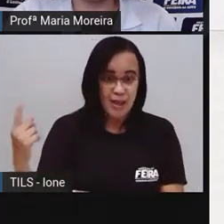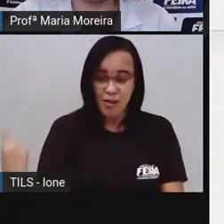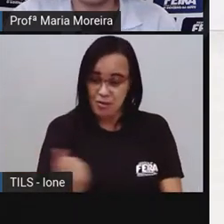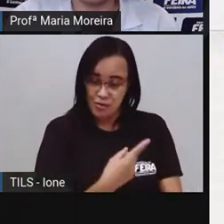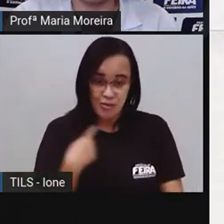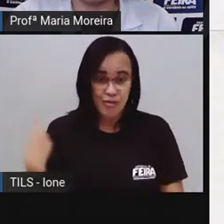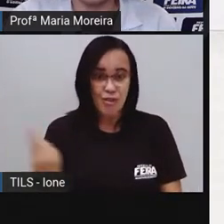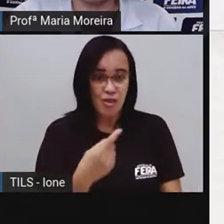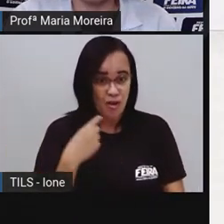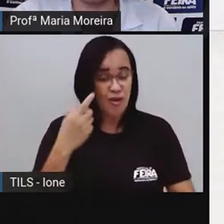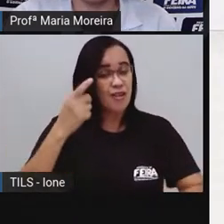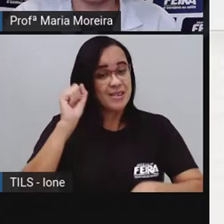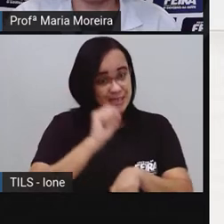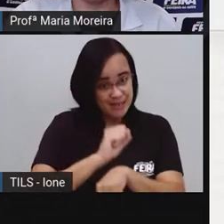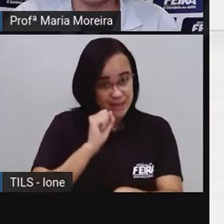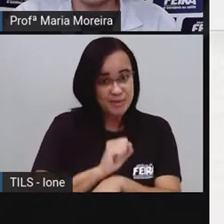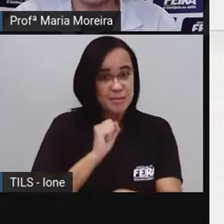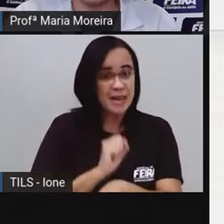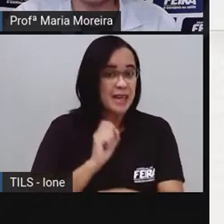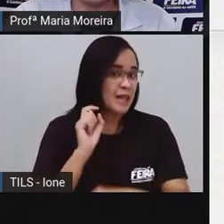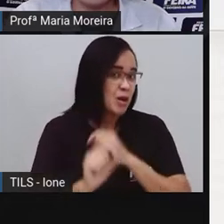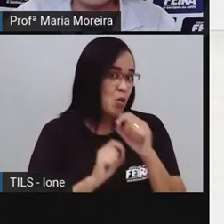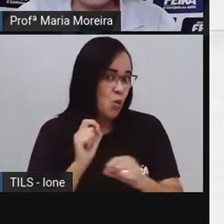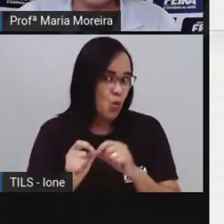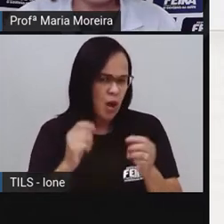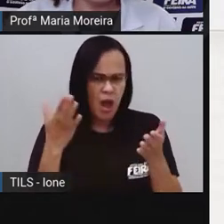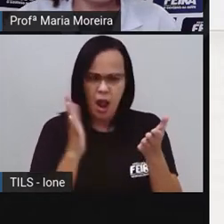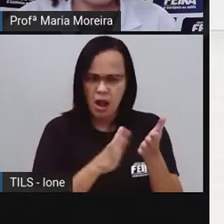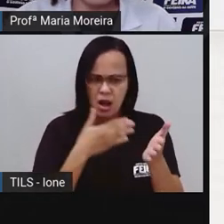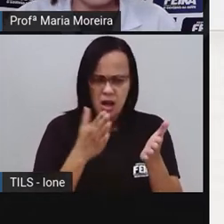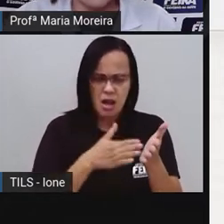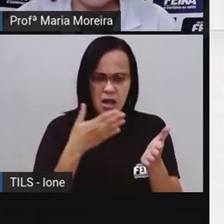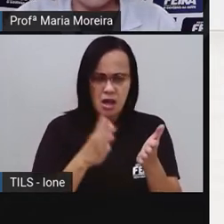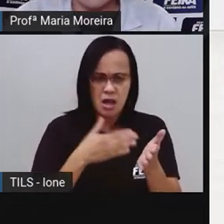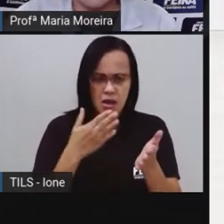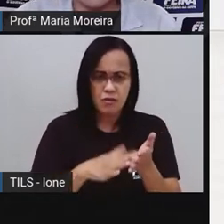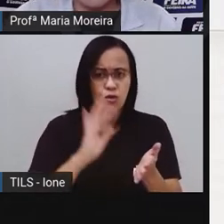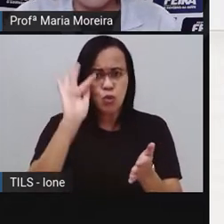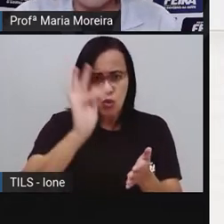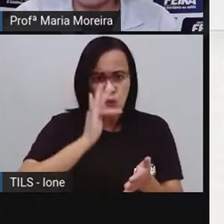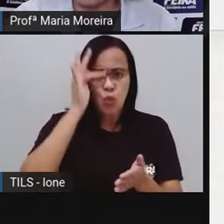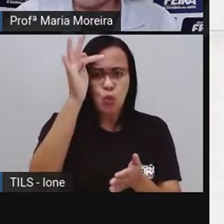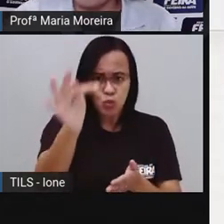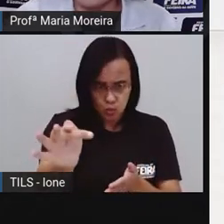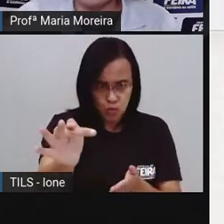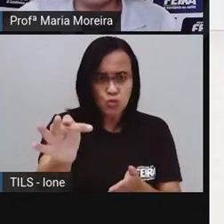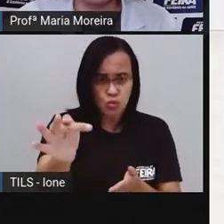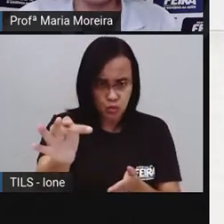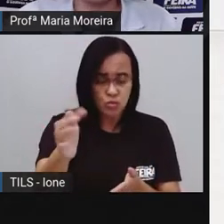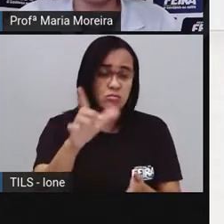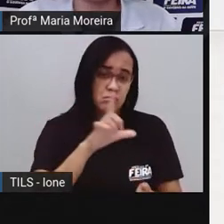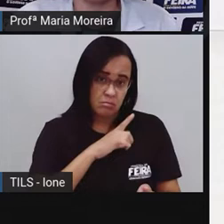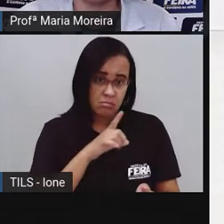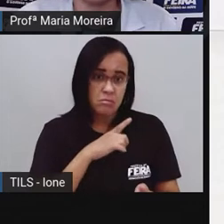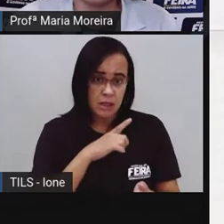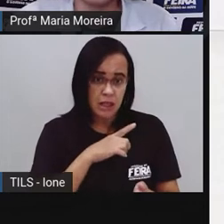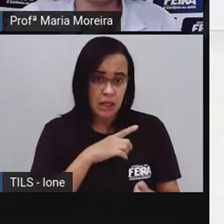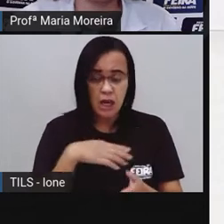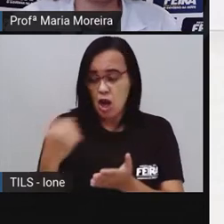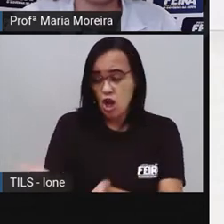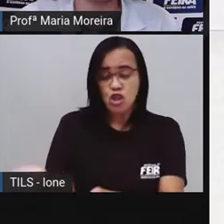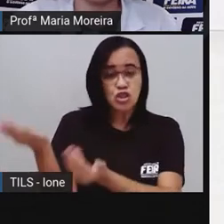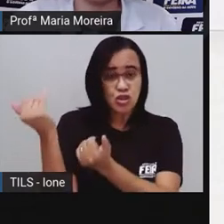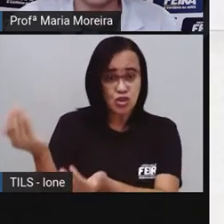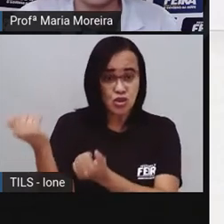publicar em breve este pequeno livro para jovens leitores, comemorando o seu casamento